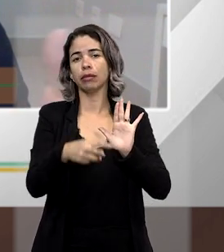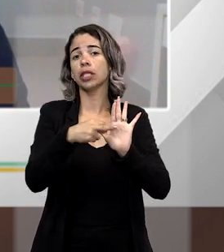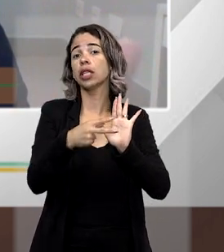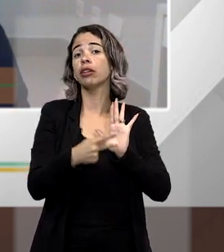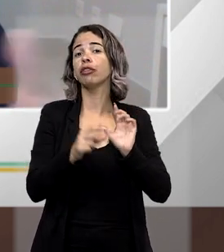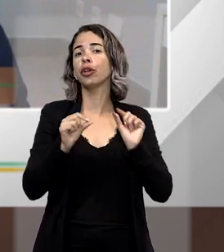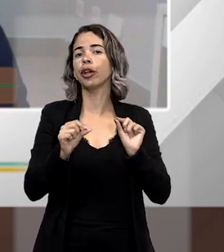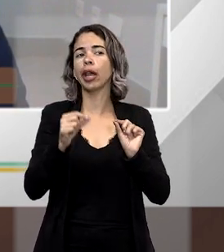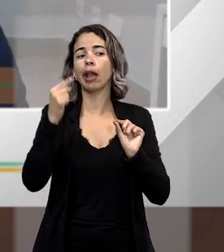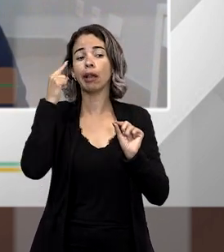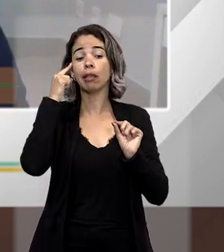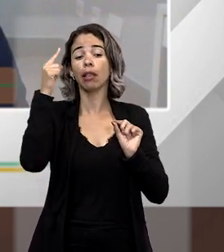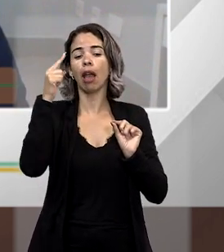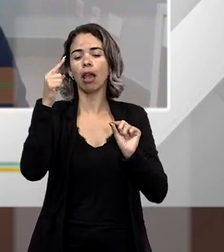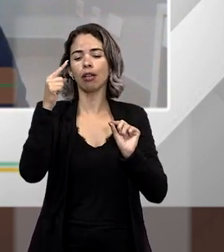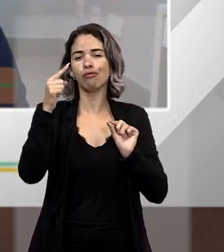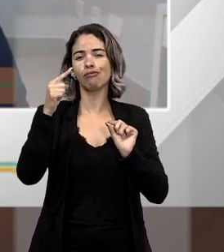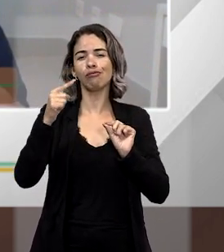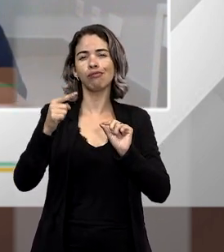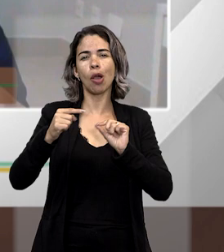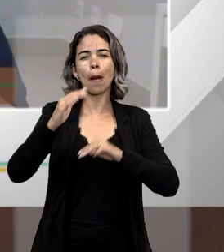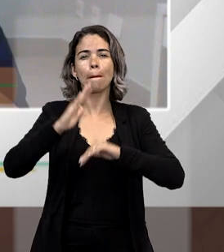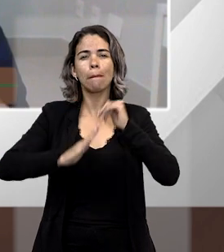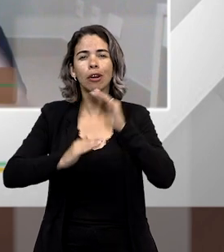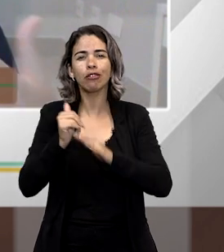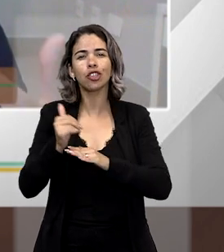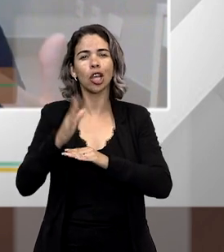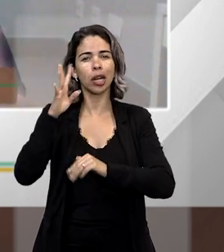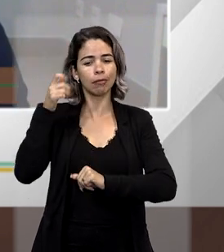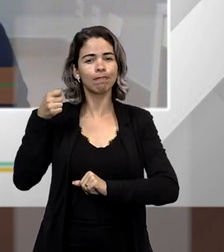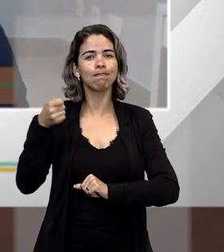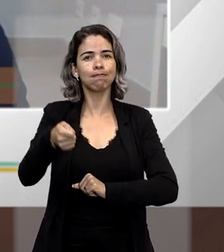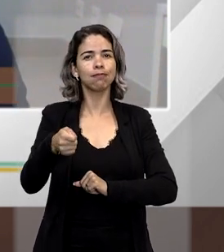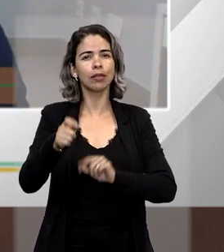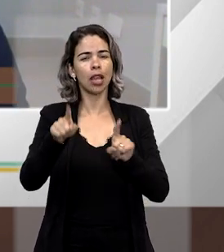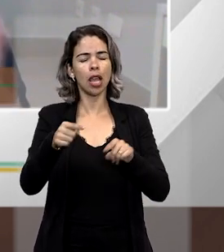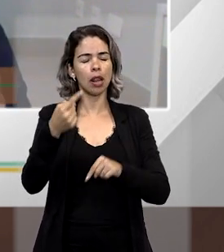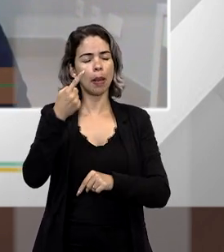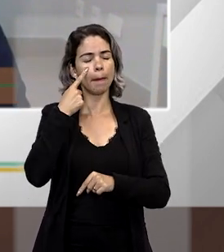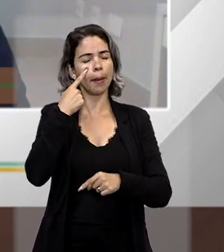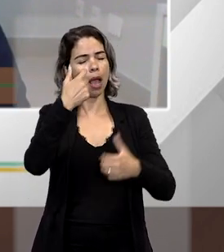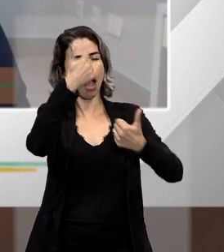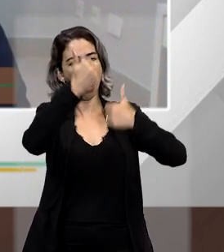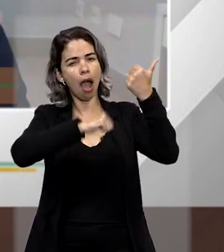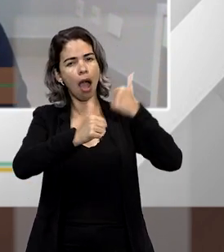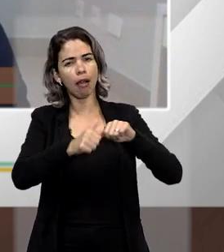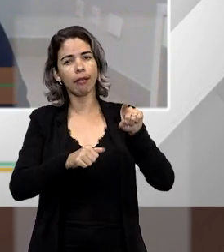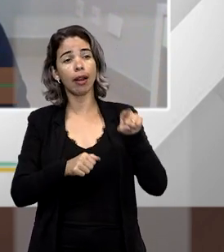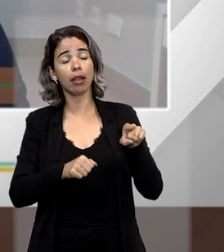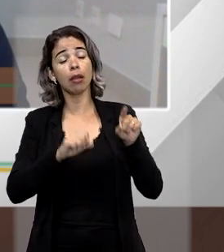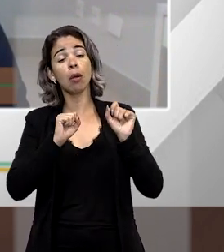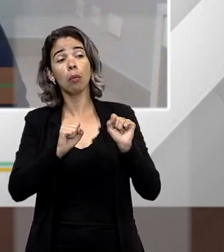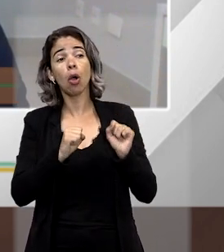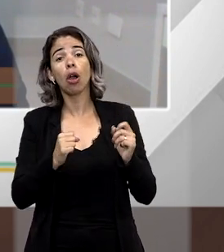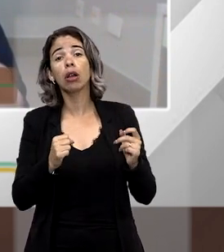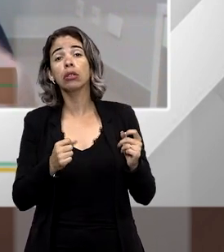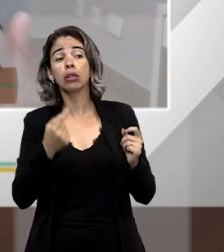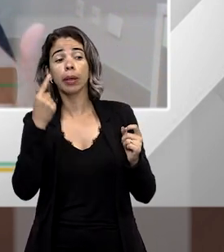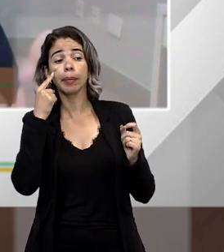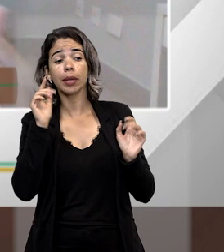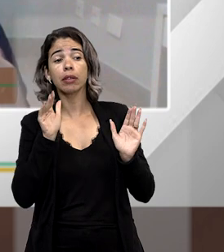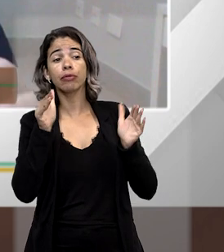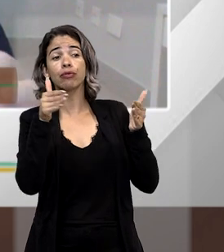Significa, basicamente, a ideia de que o juiz, no momento em que vai valorar esse elemento do tipo, ele pode